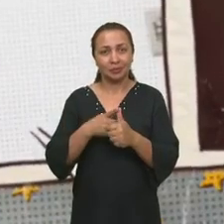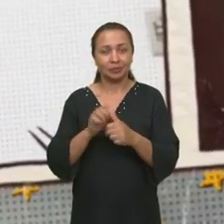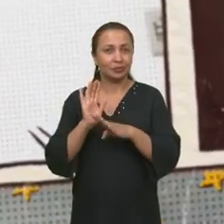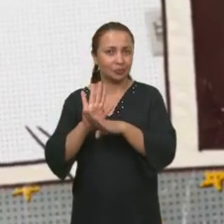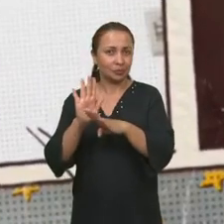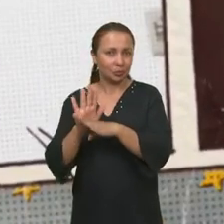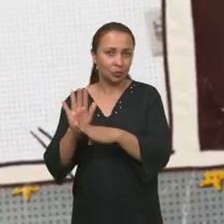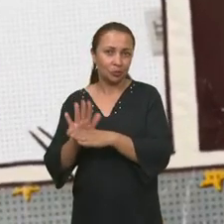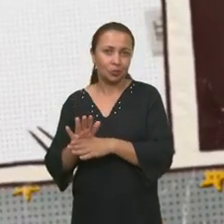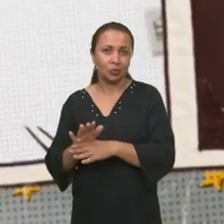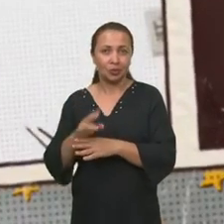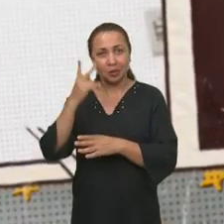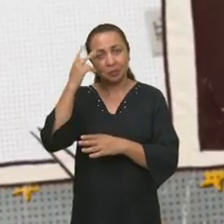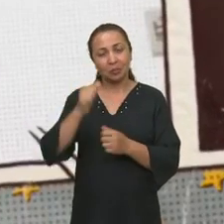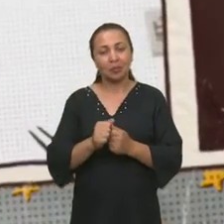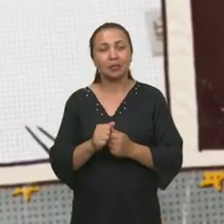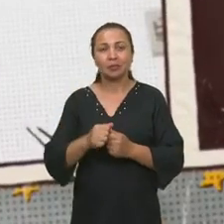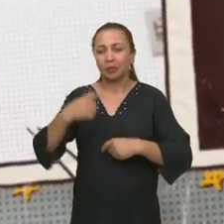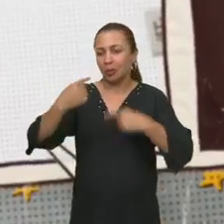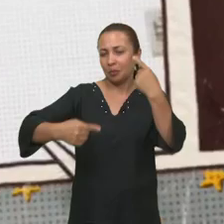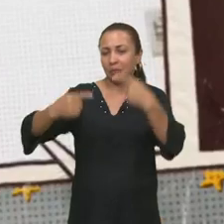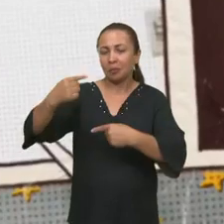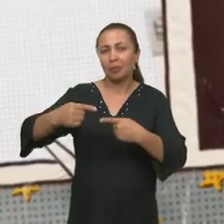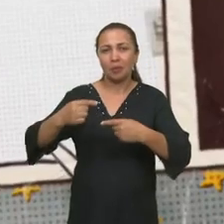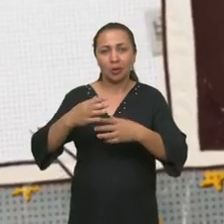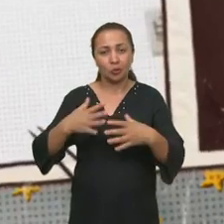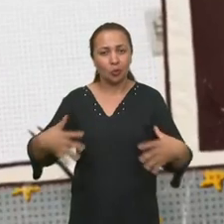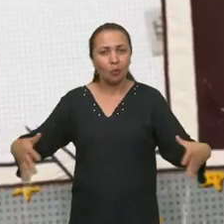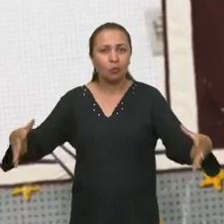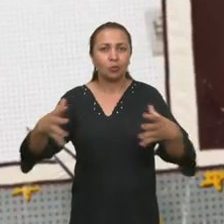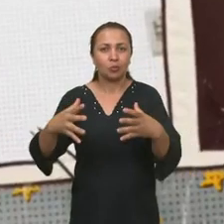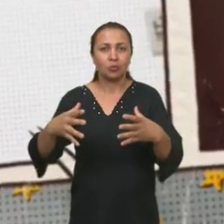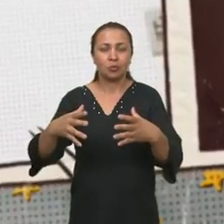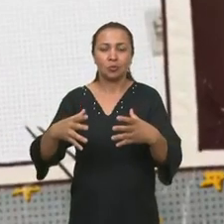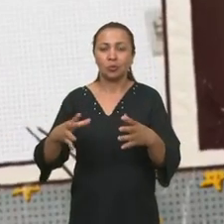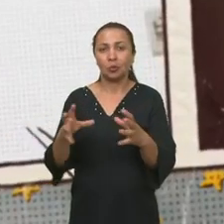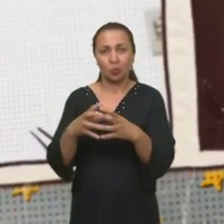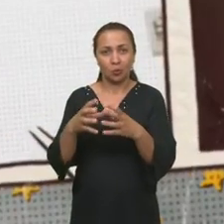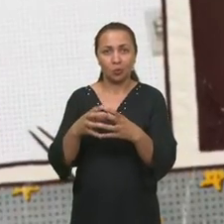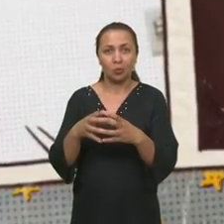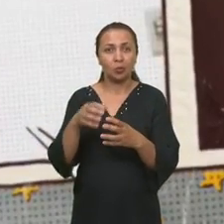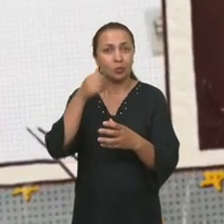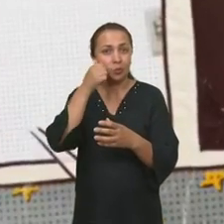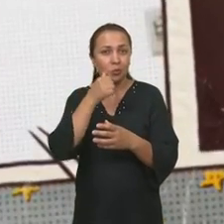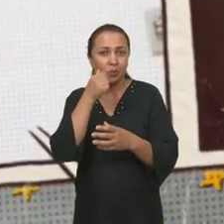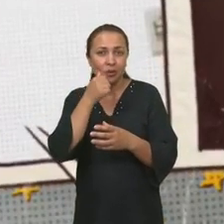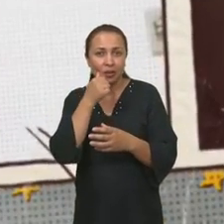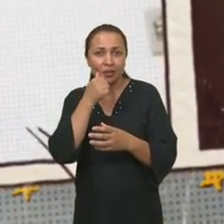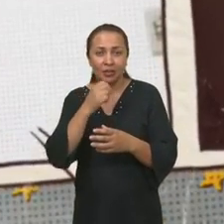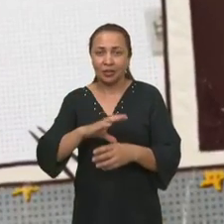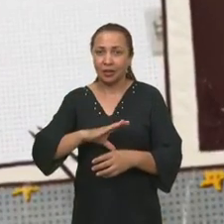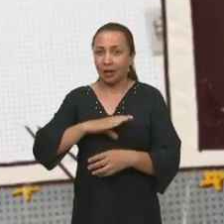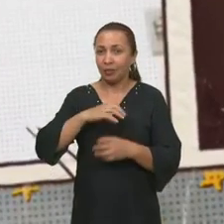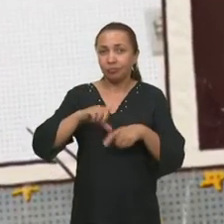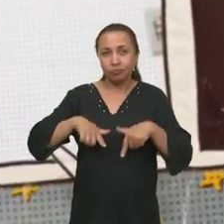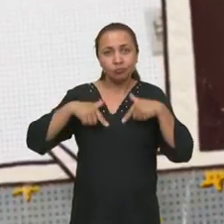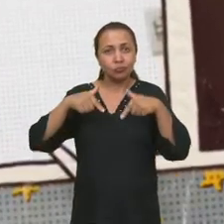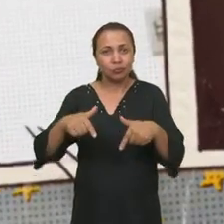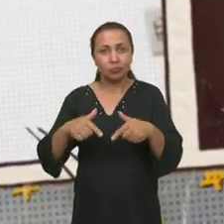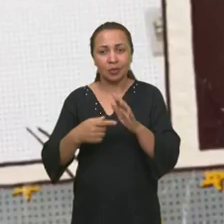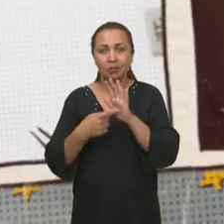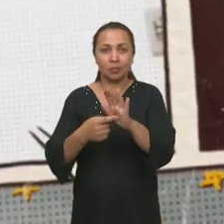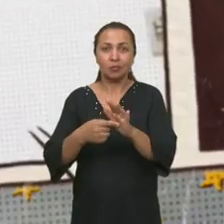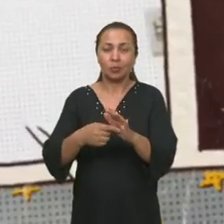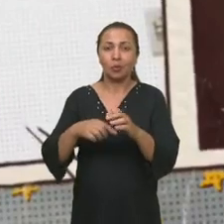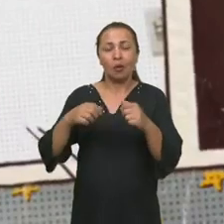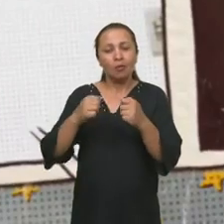principais contribuições para fomentar o debate em torno do protagonismo feminino da luta das mulheres extraem você e